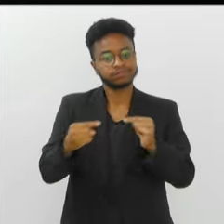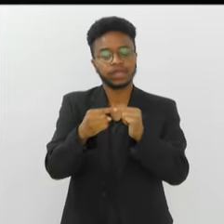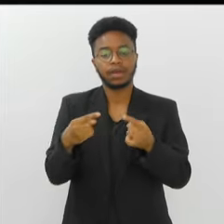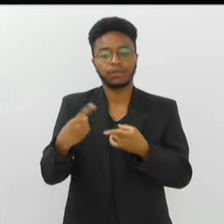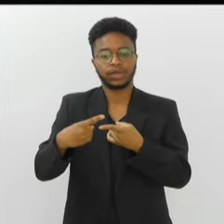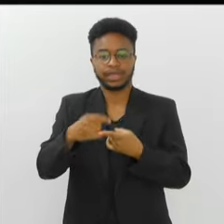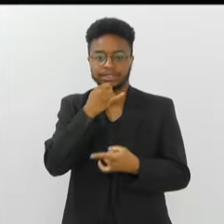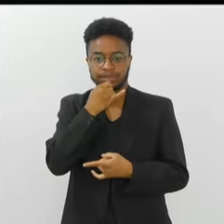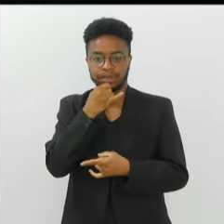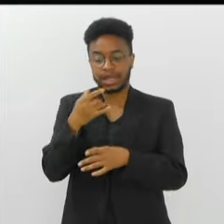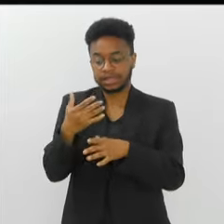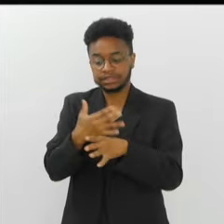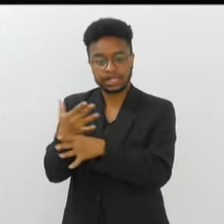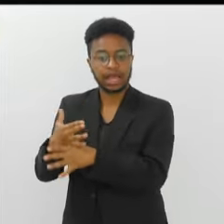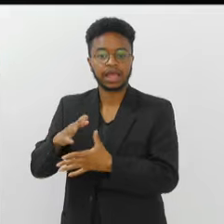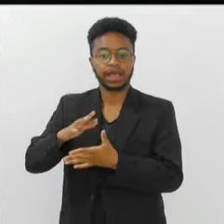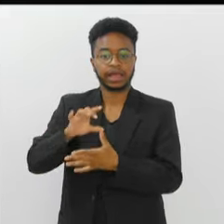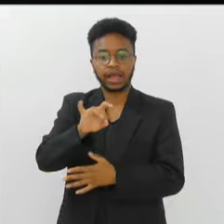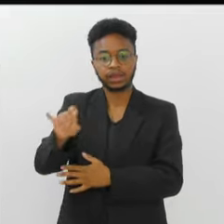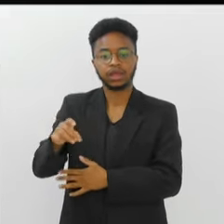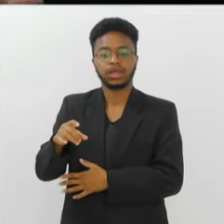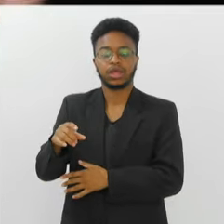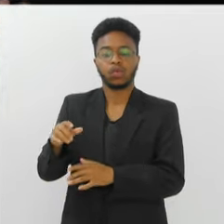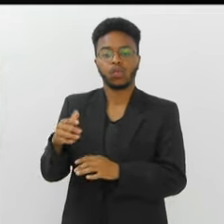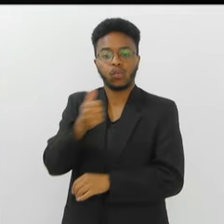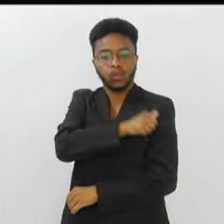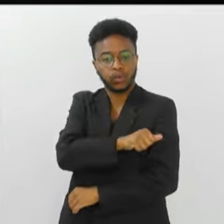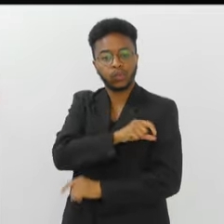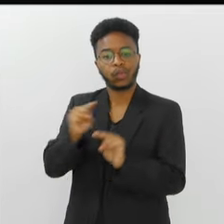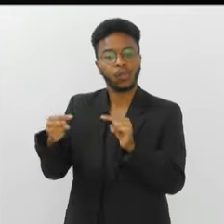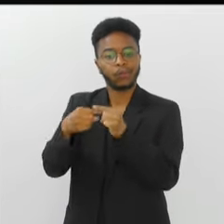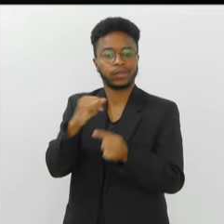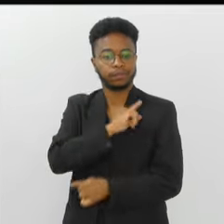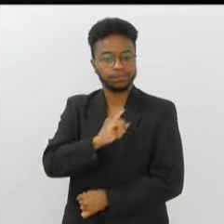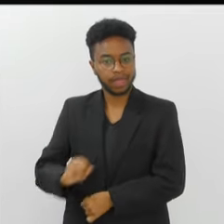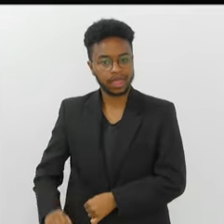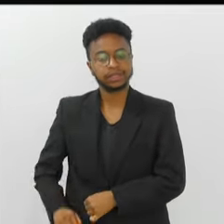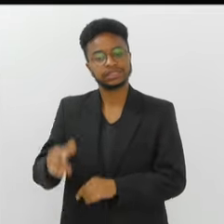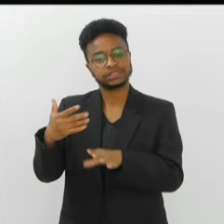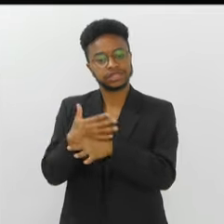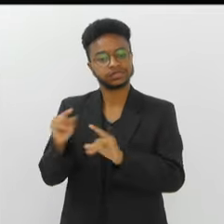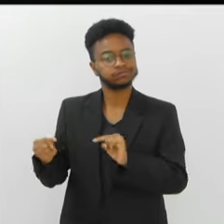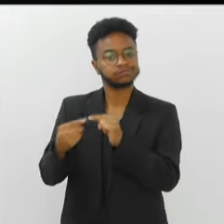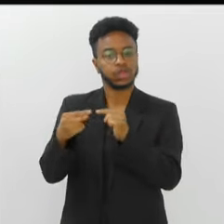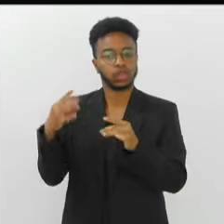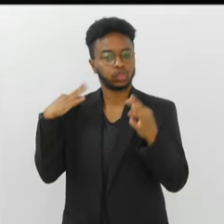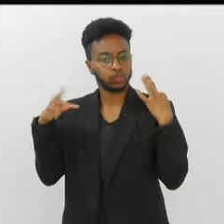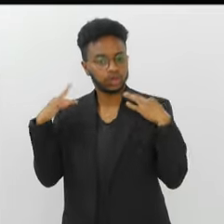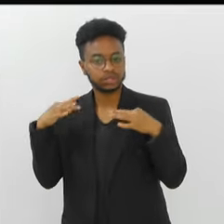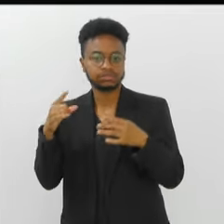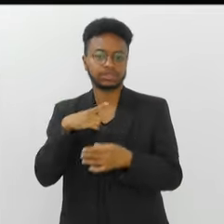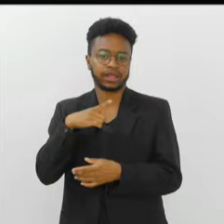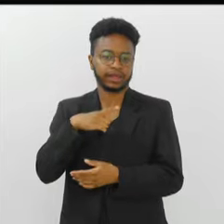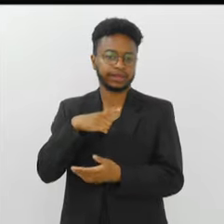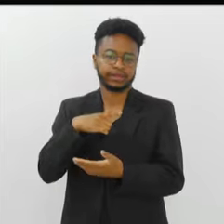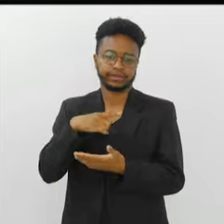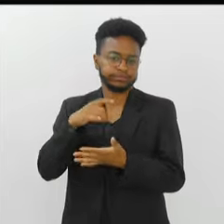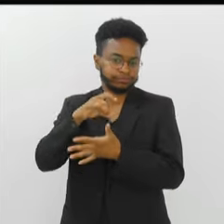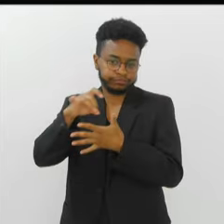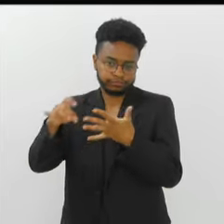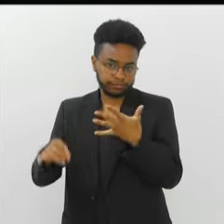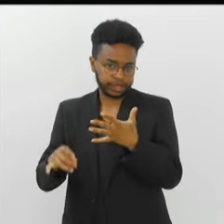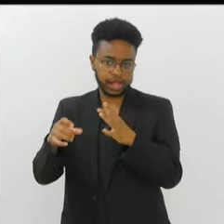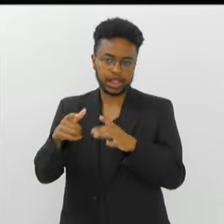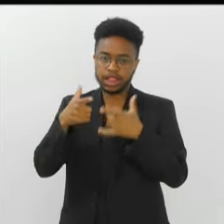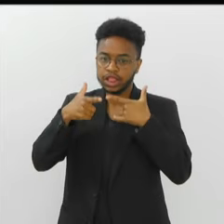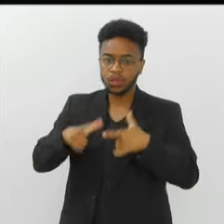vocação de cada cidade, o Rio é uma cidade de um passado imperial, é uma cidade turística, enfim, tem